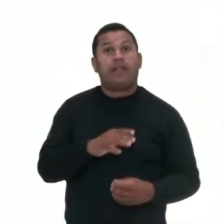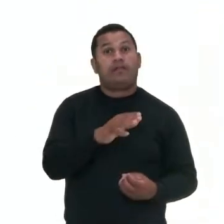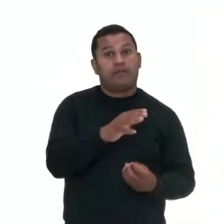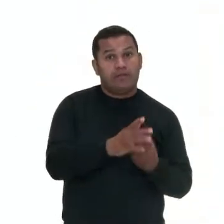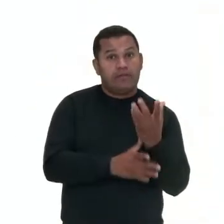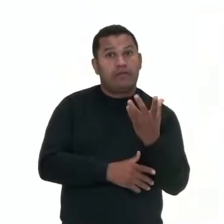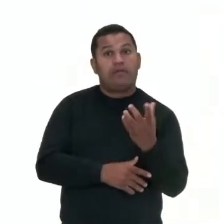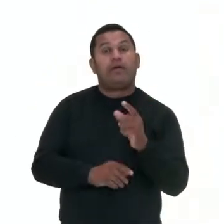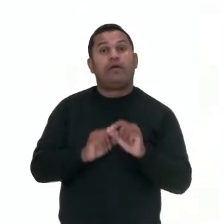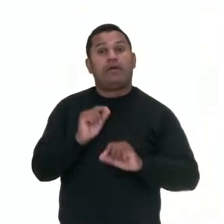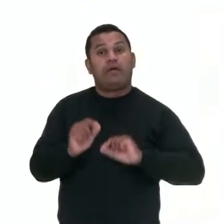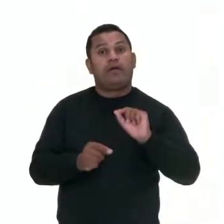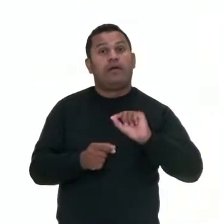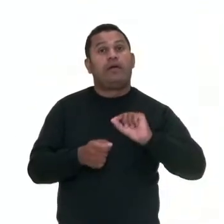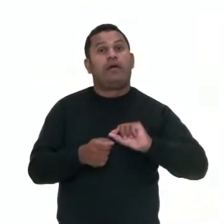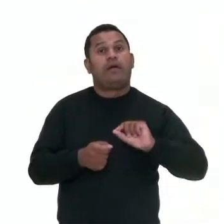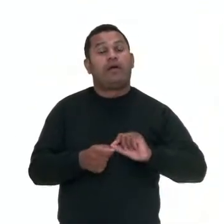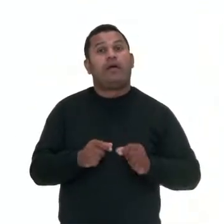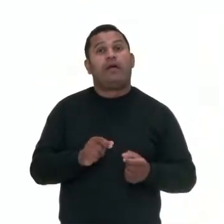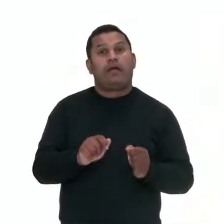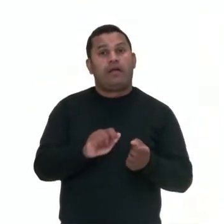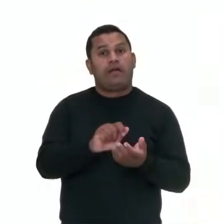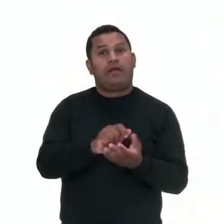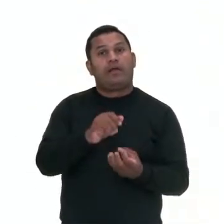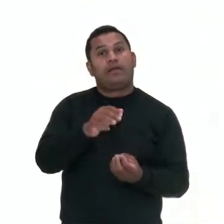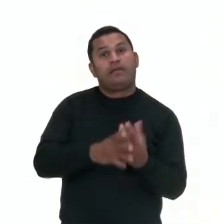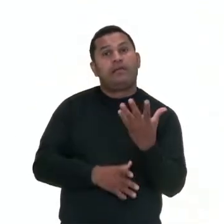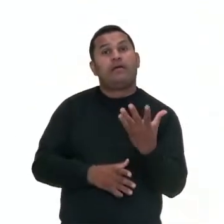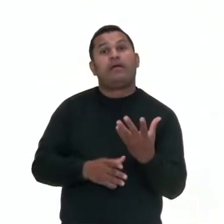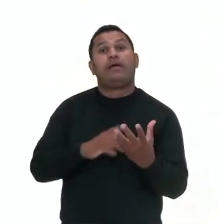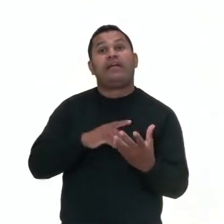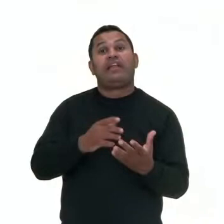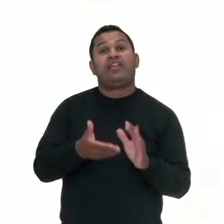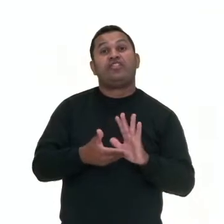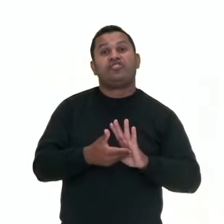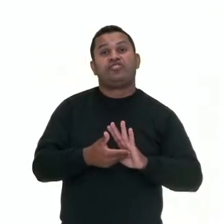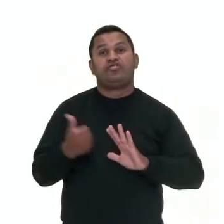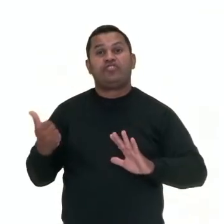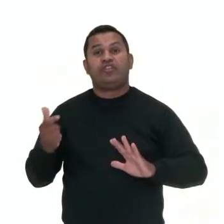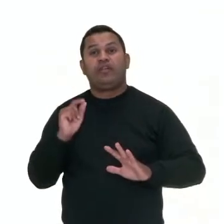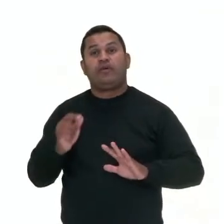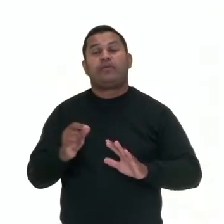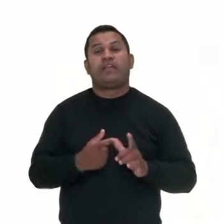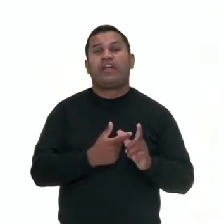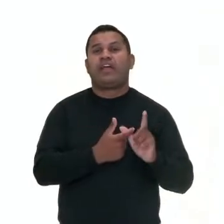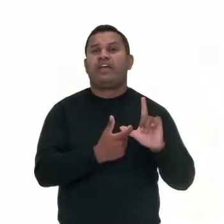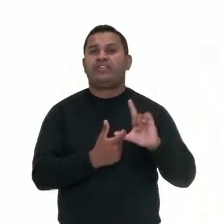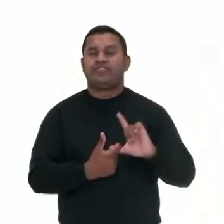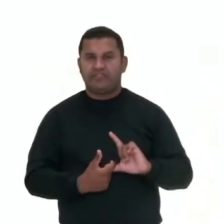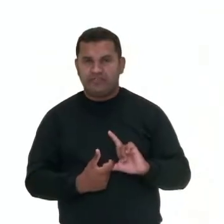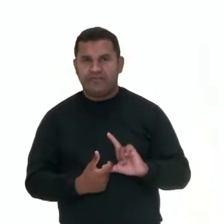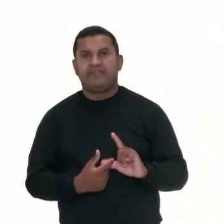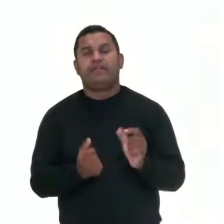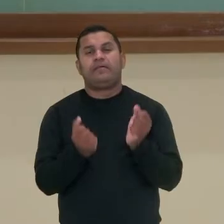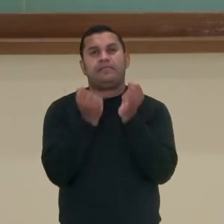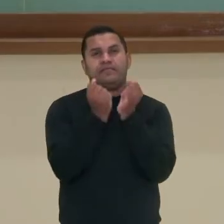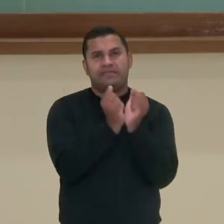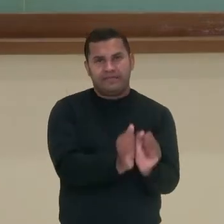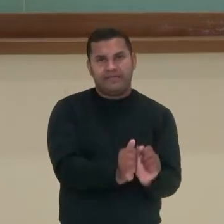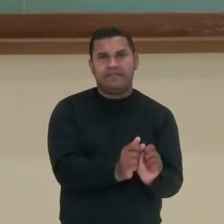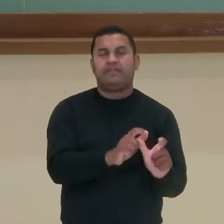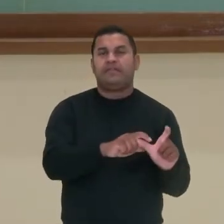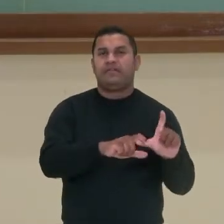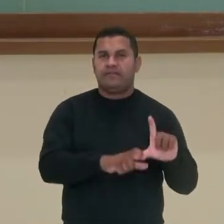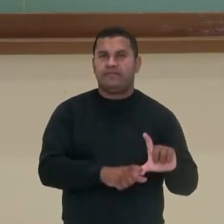desconforto. Ele tirou a escravidão por dívidas dos atenienses. Depois, em 508 a.C., o